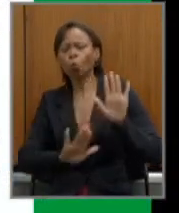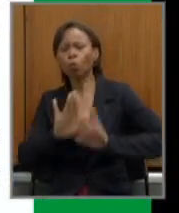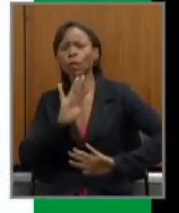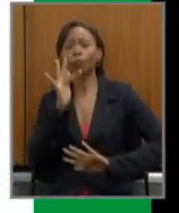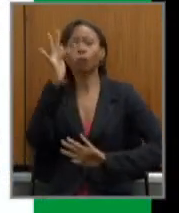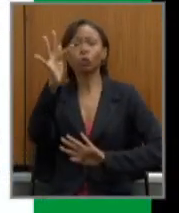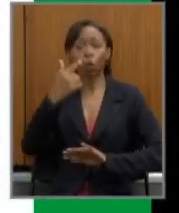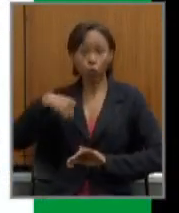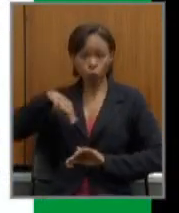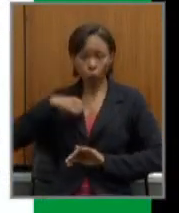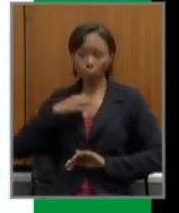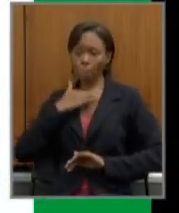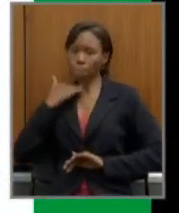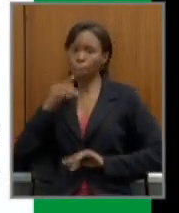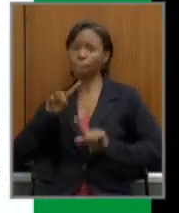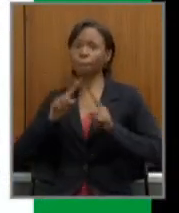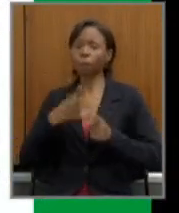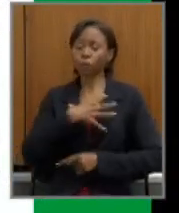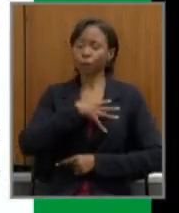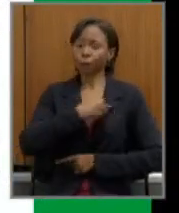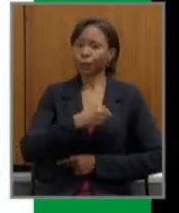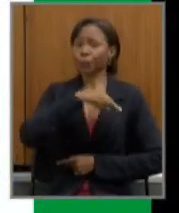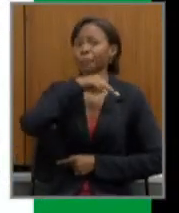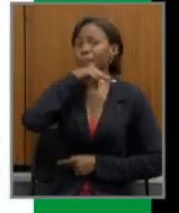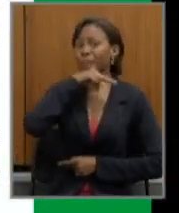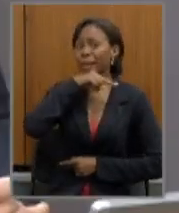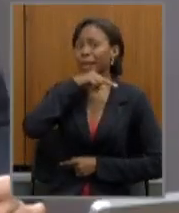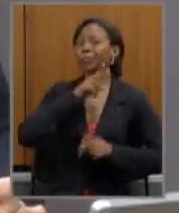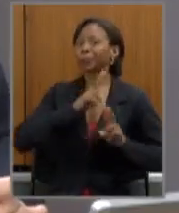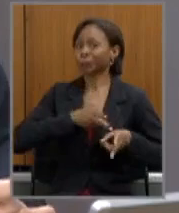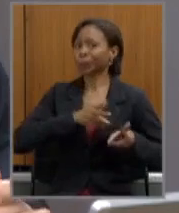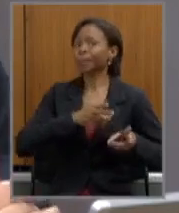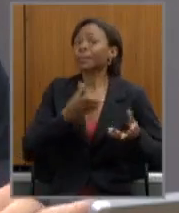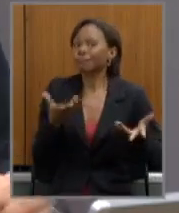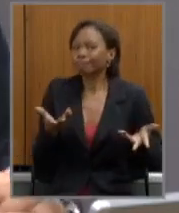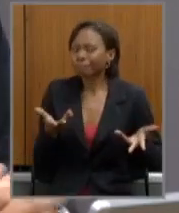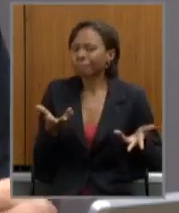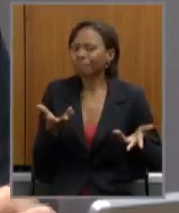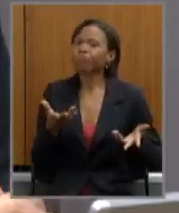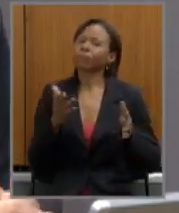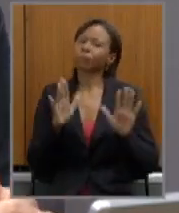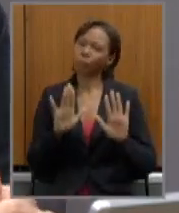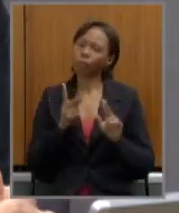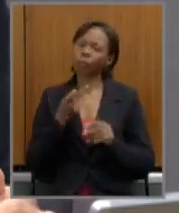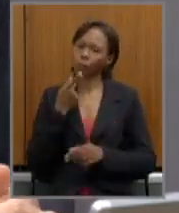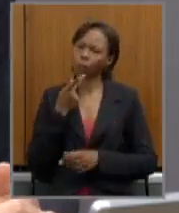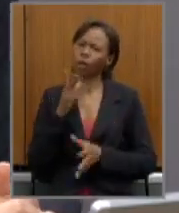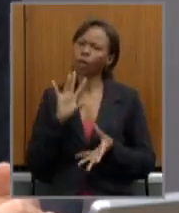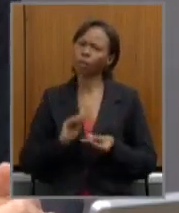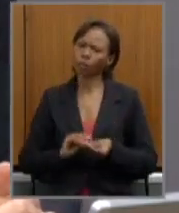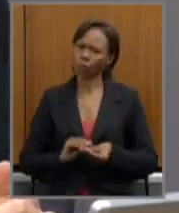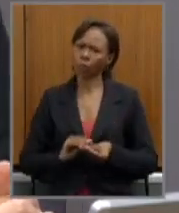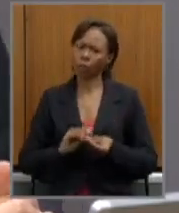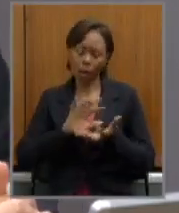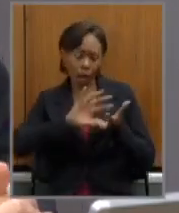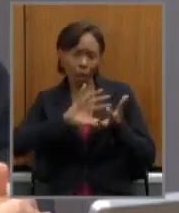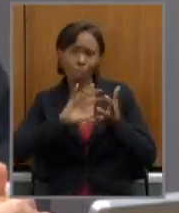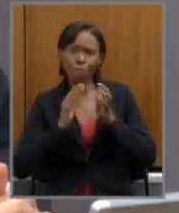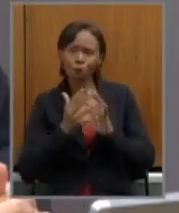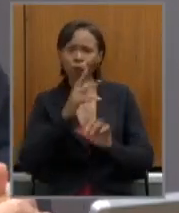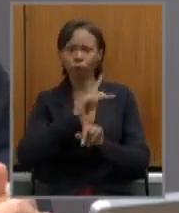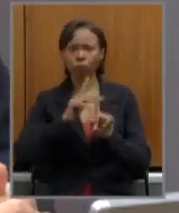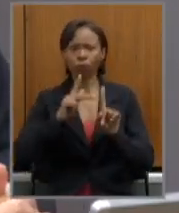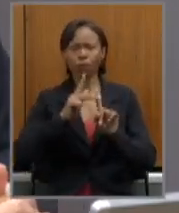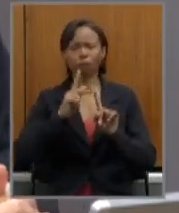filhos e netos ficarão. Com isso, senhor presidente Agostinho, eu encerro dizendo que essa reforma, ela é uma reforma que trata do futuro do nosso